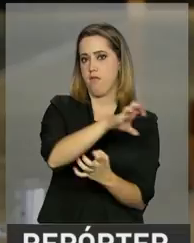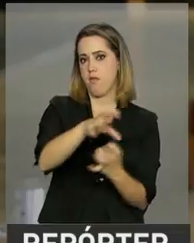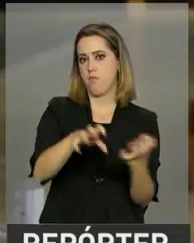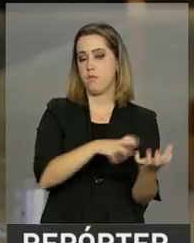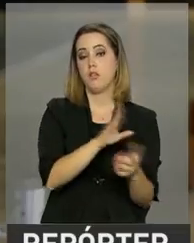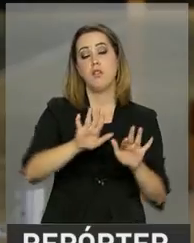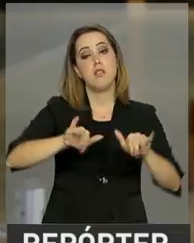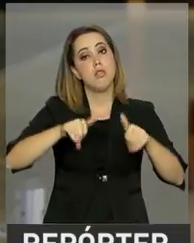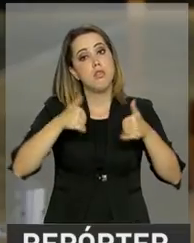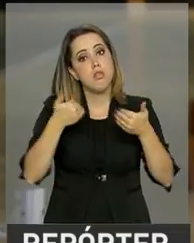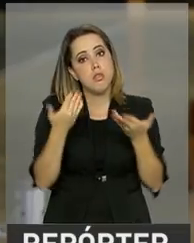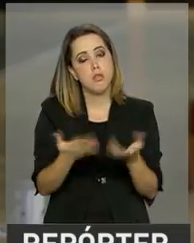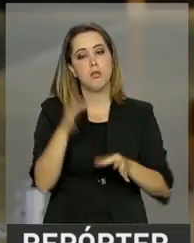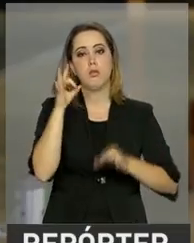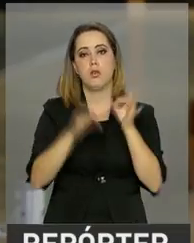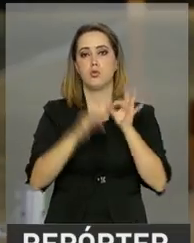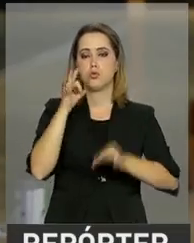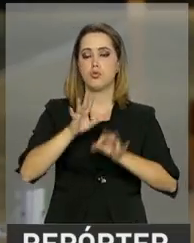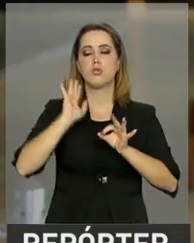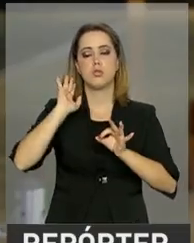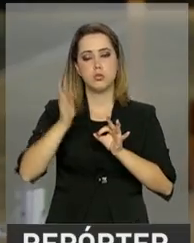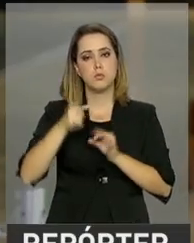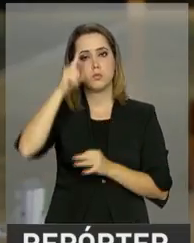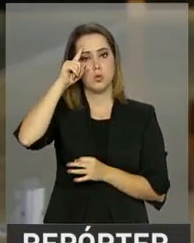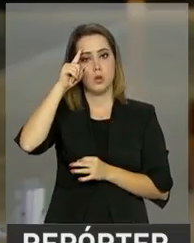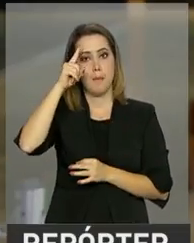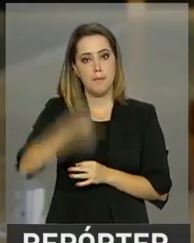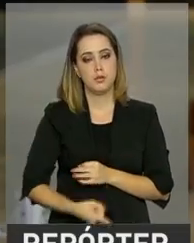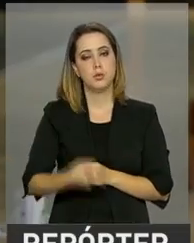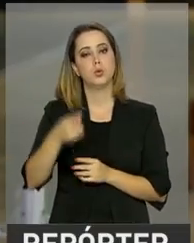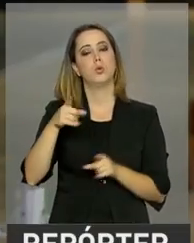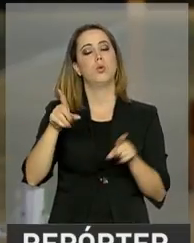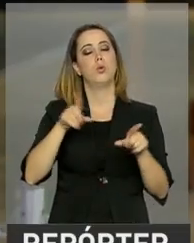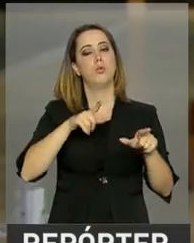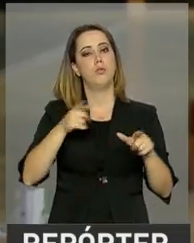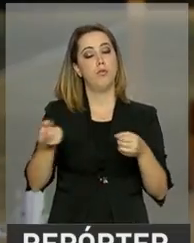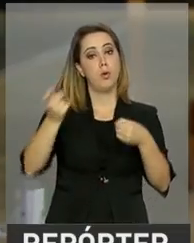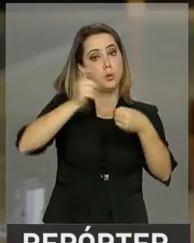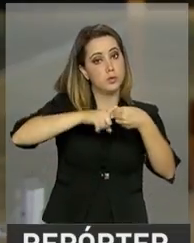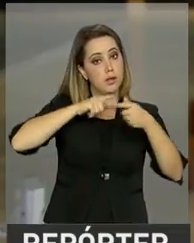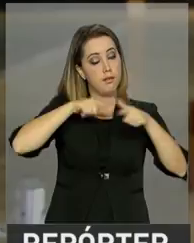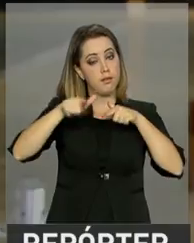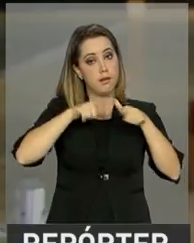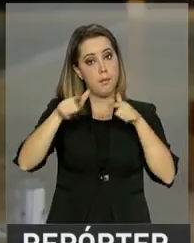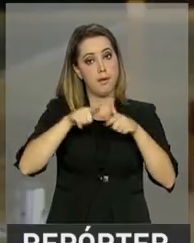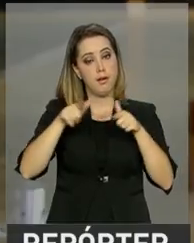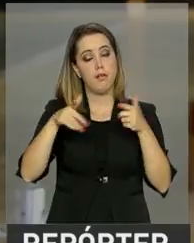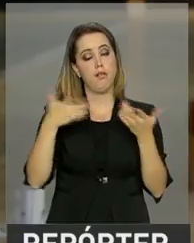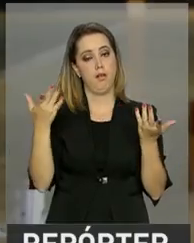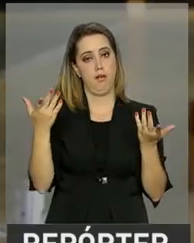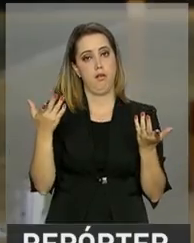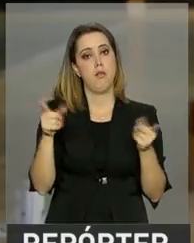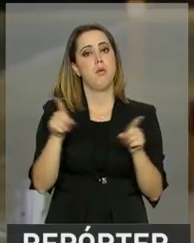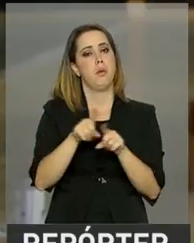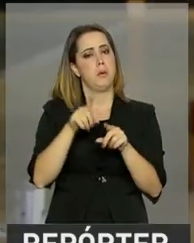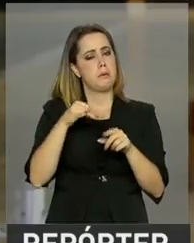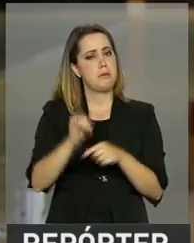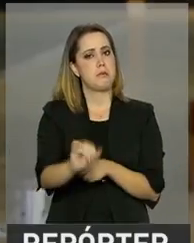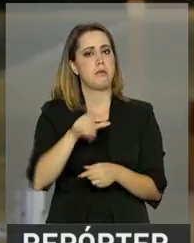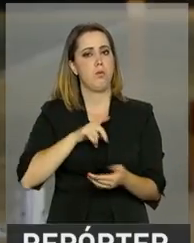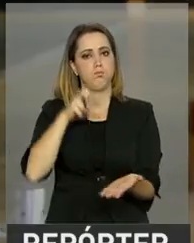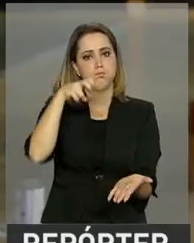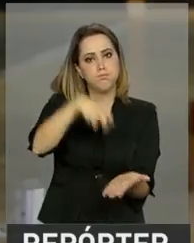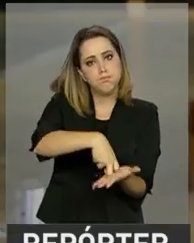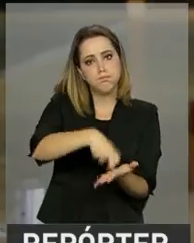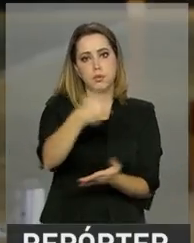Justiça do Espírito Santo já determinou a volta imediata dos policiais militares ao trabalho sob pena de multa